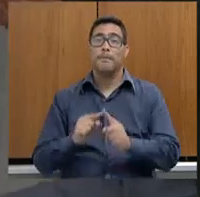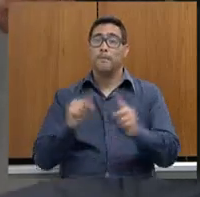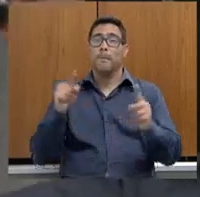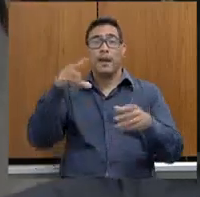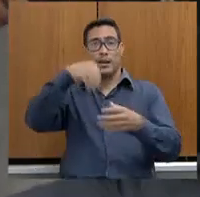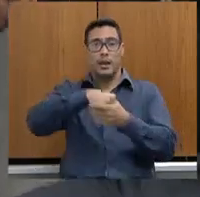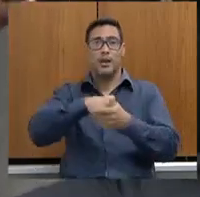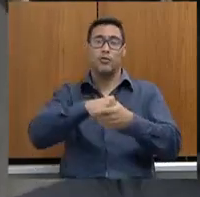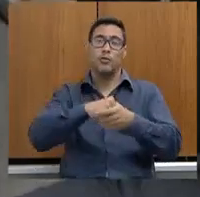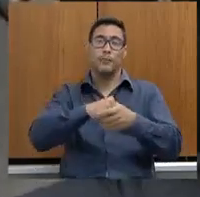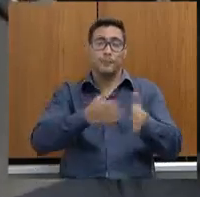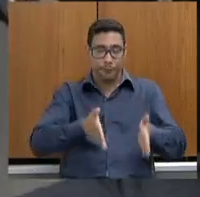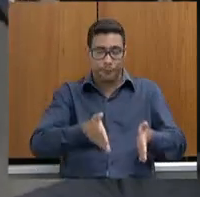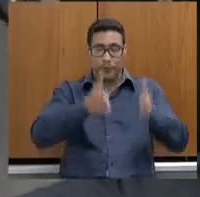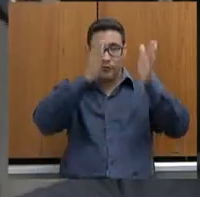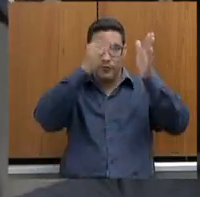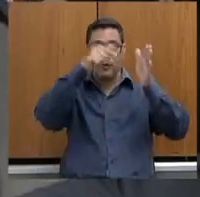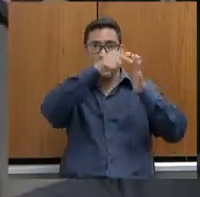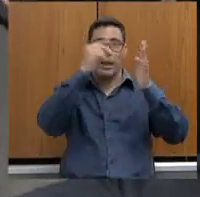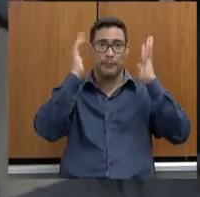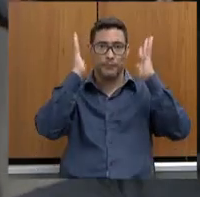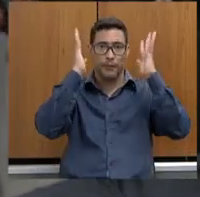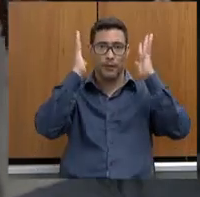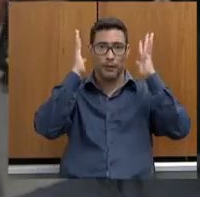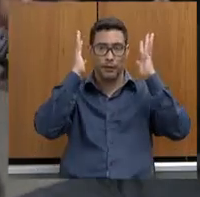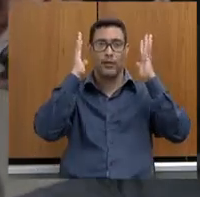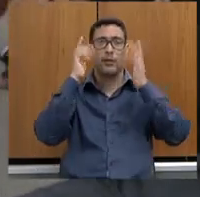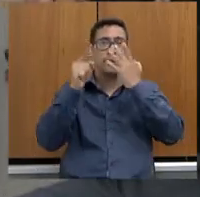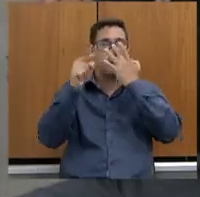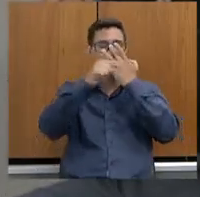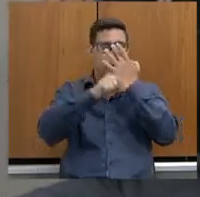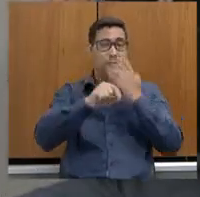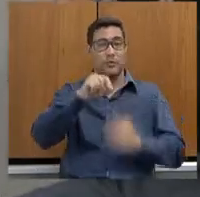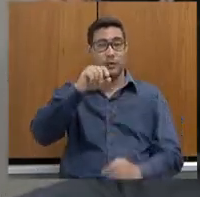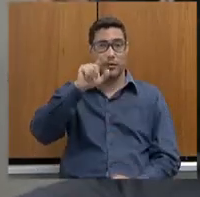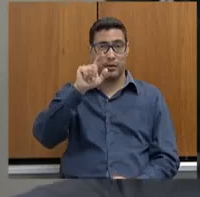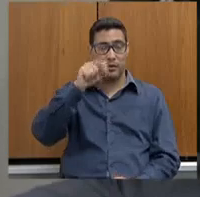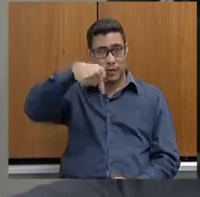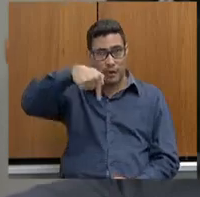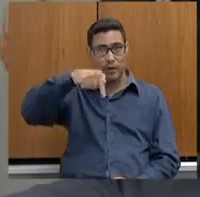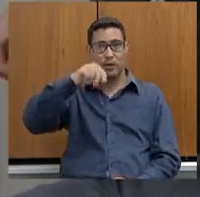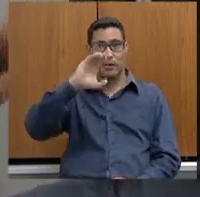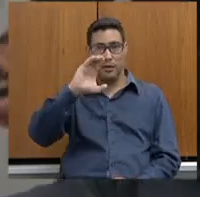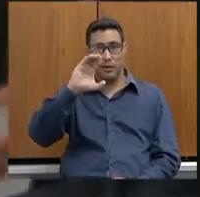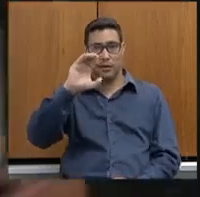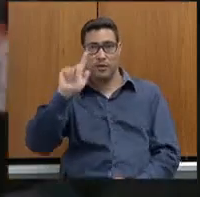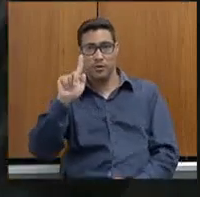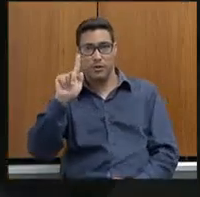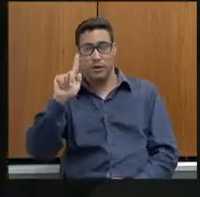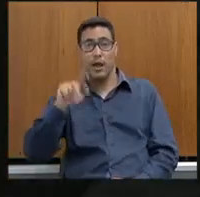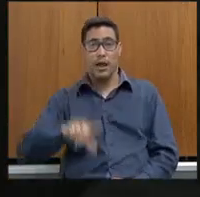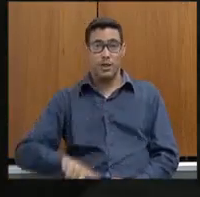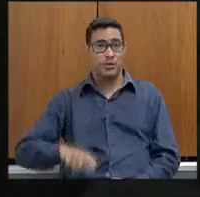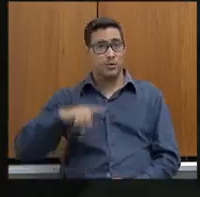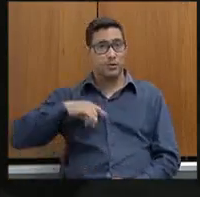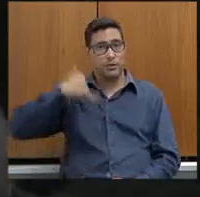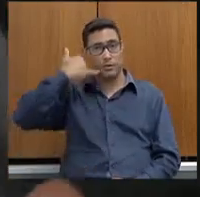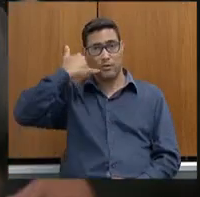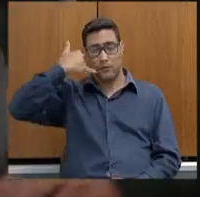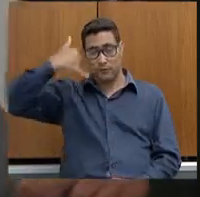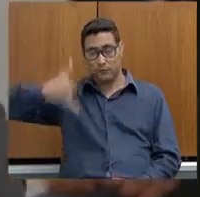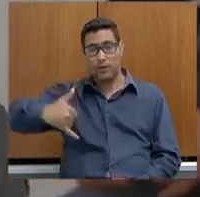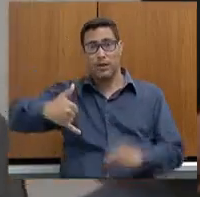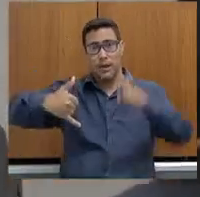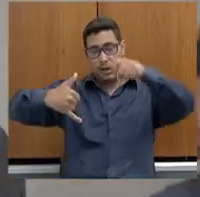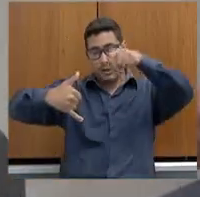do prédio do Copom, aqui na Praça da Liberdade, que é o João Leite, o QCG, tinha um telefone que você tirava ele do gancho e apertava só